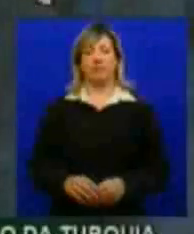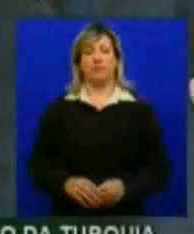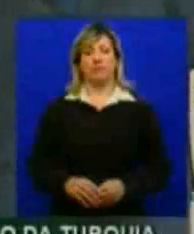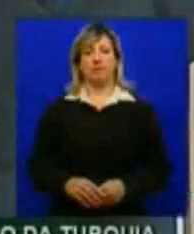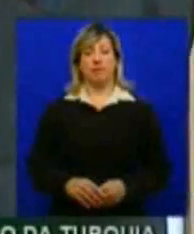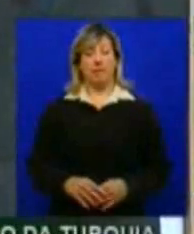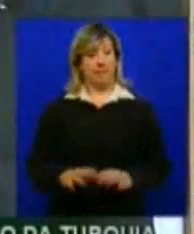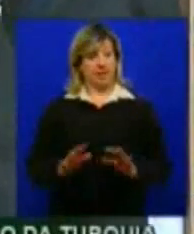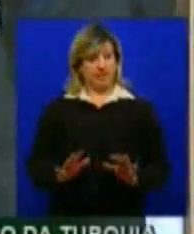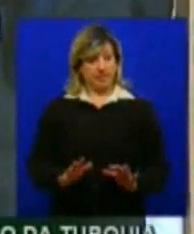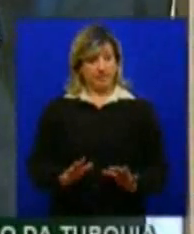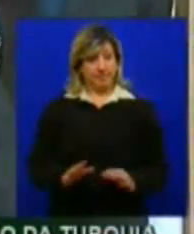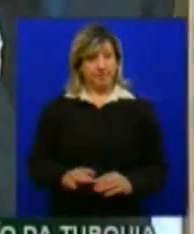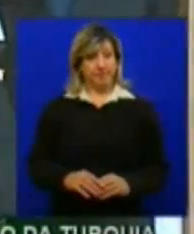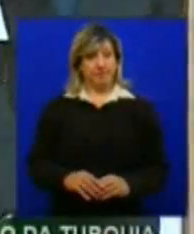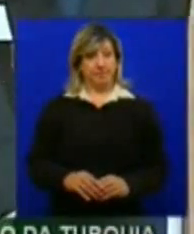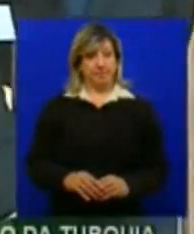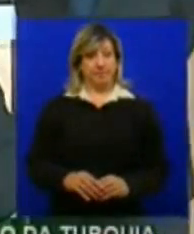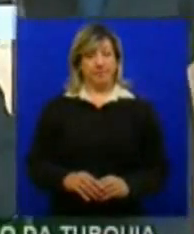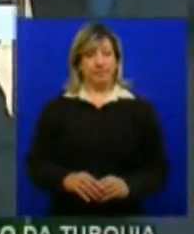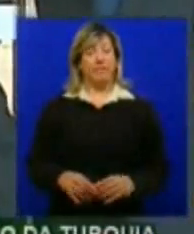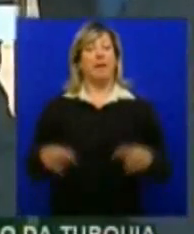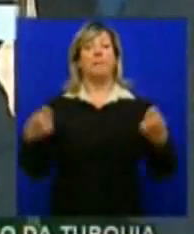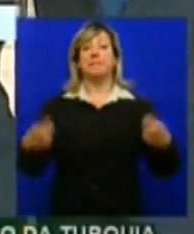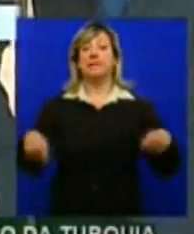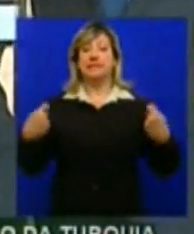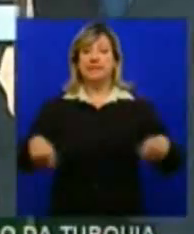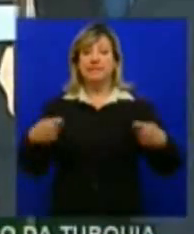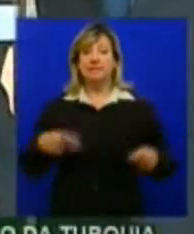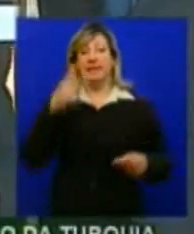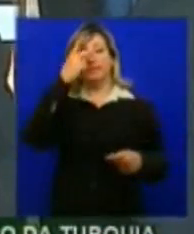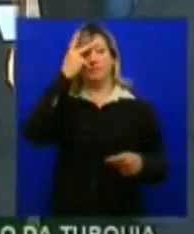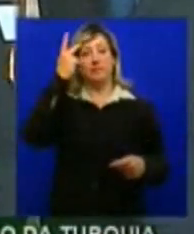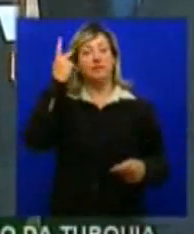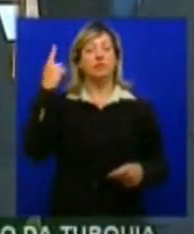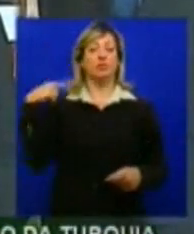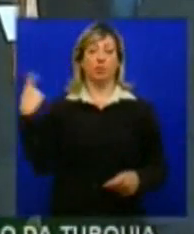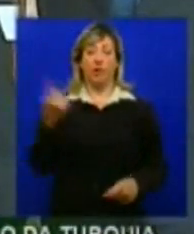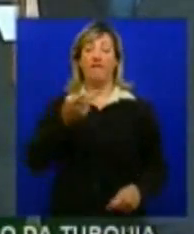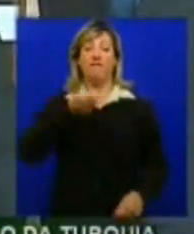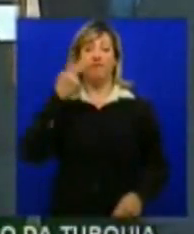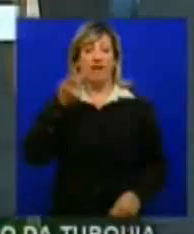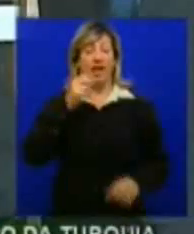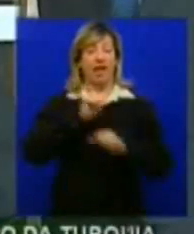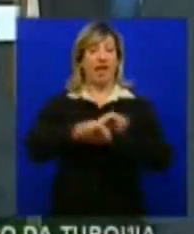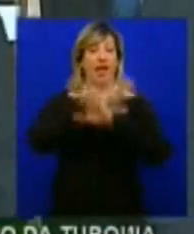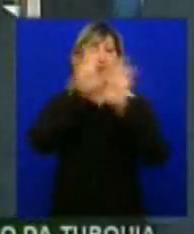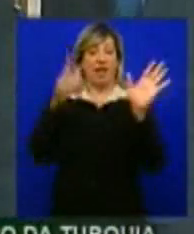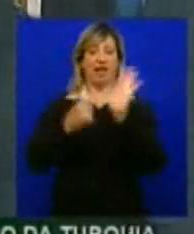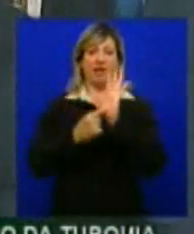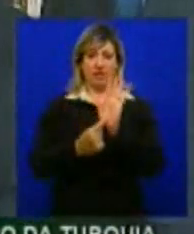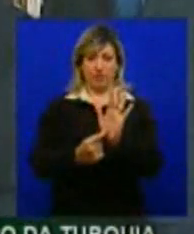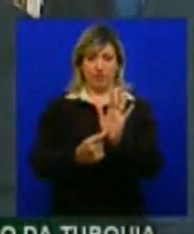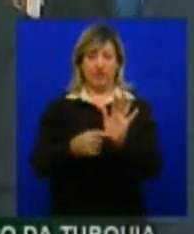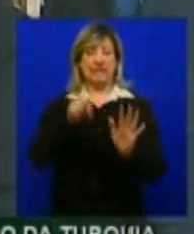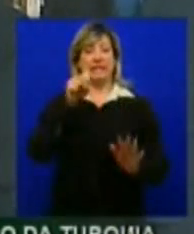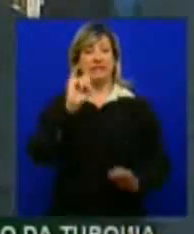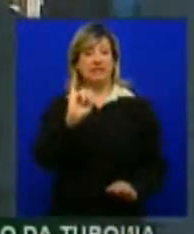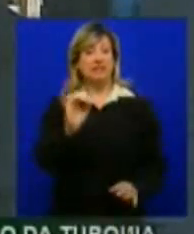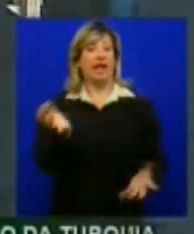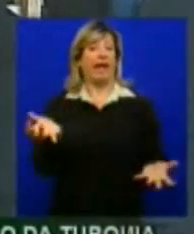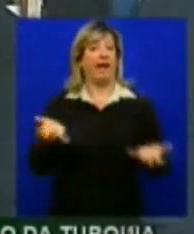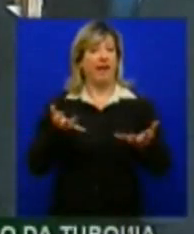Agora, é preciso que as pessoas digam claramente se querem